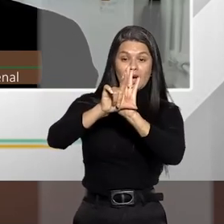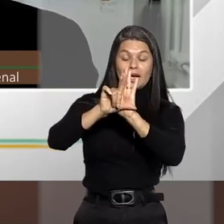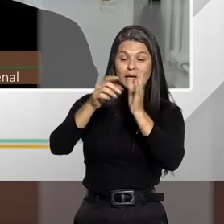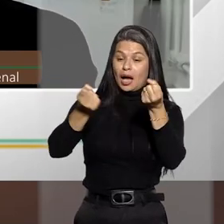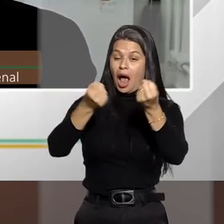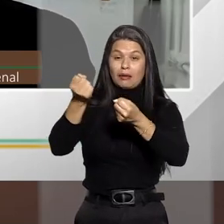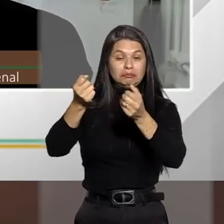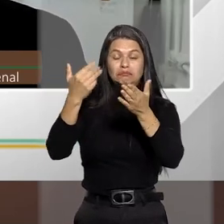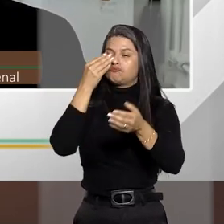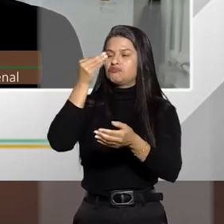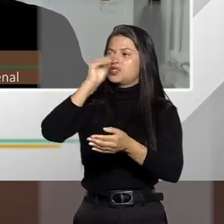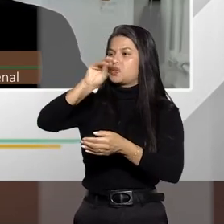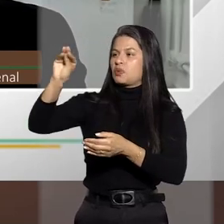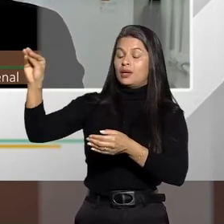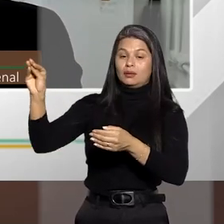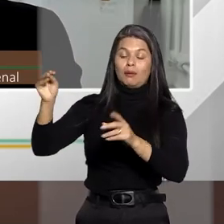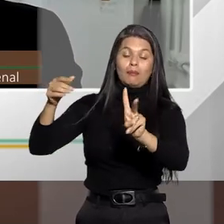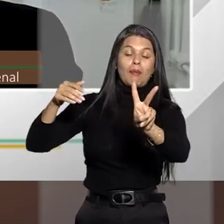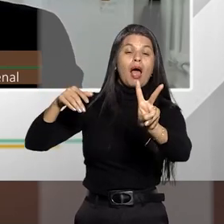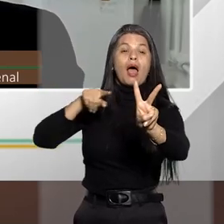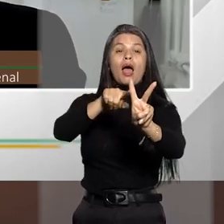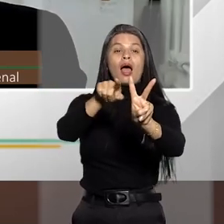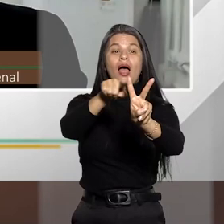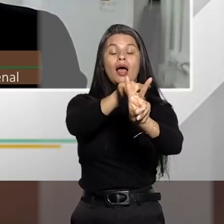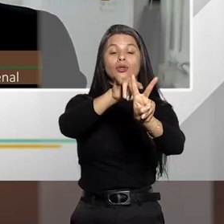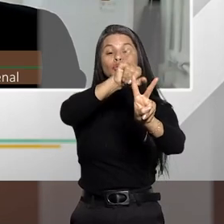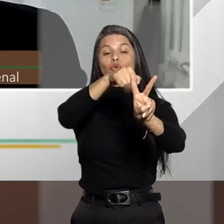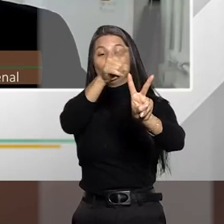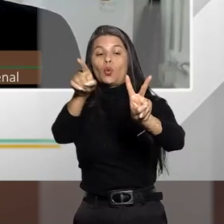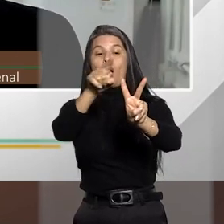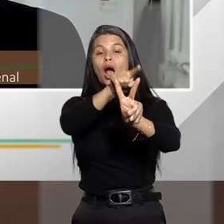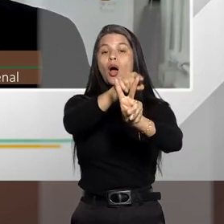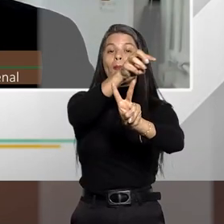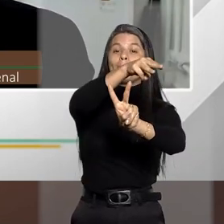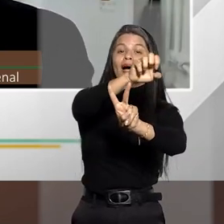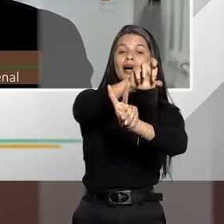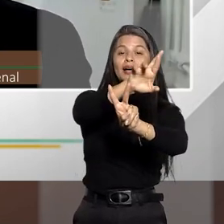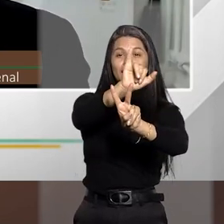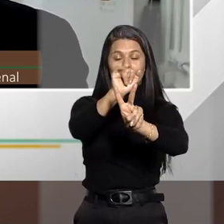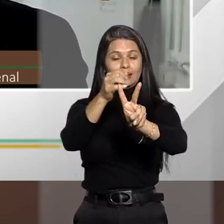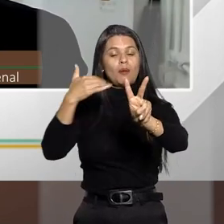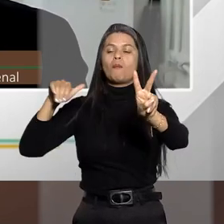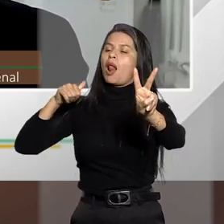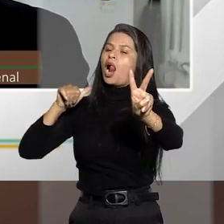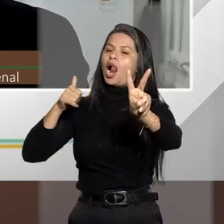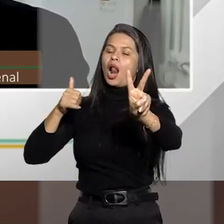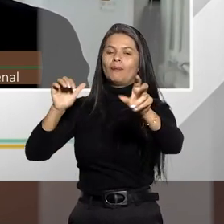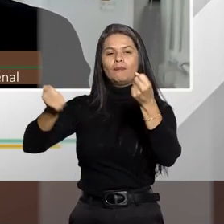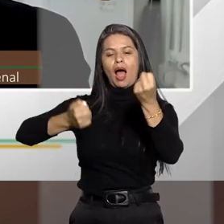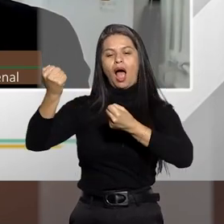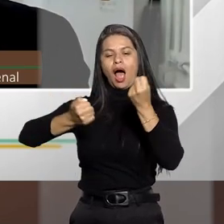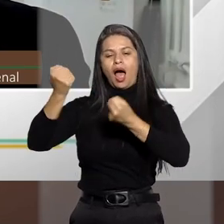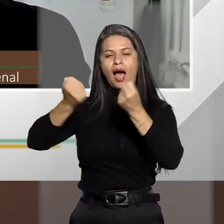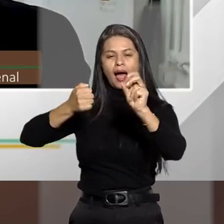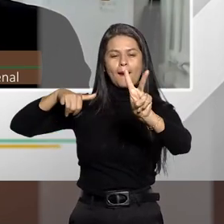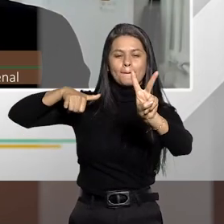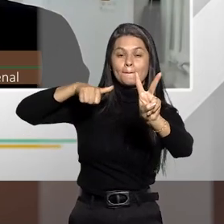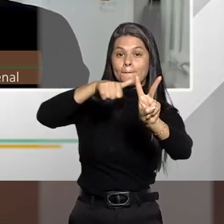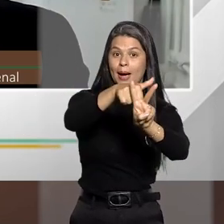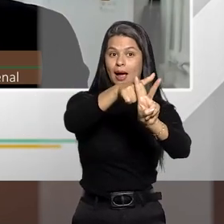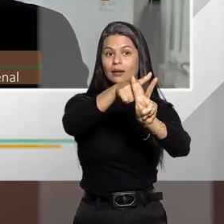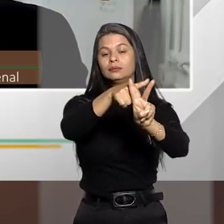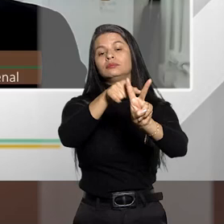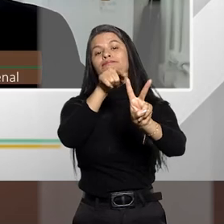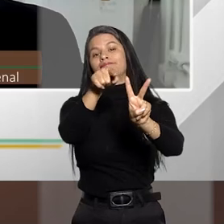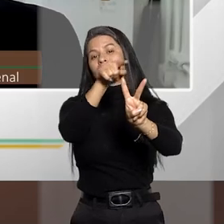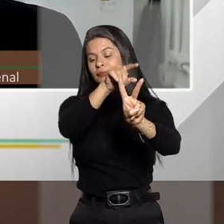atropelando José e João, ou José e Maria. Então, ele tem ali com uma ação, apenas uma ação, dois